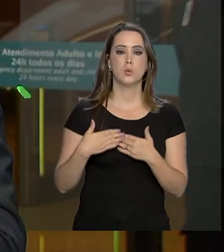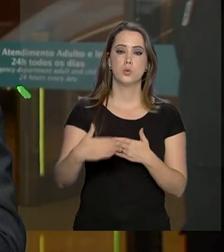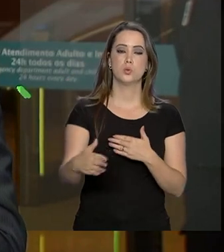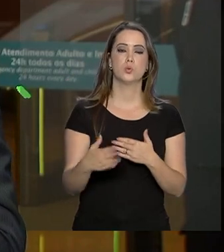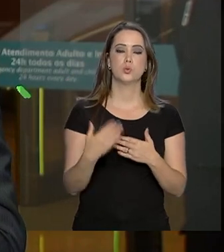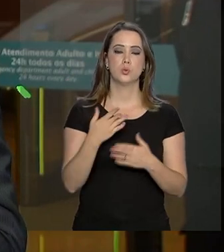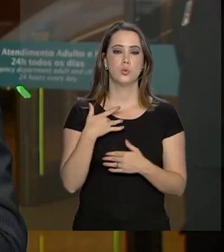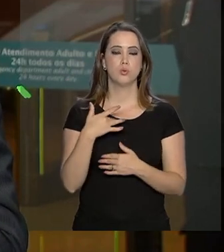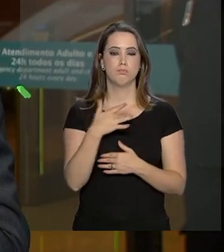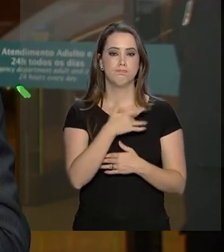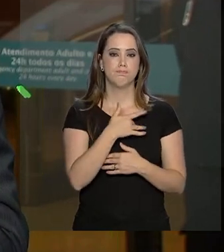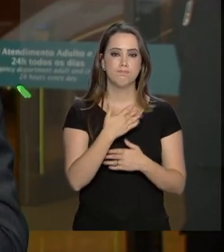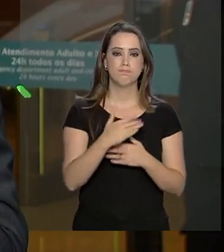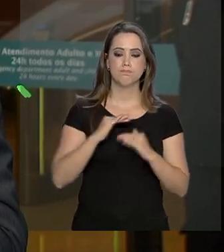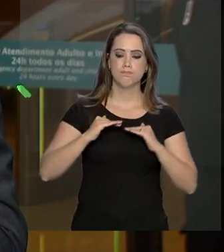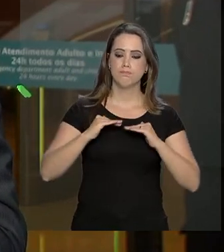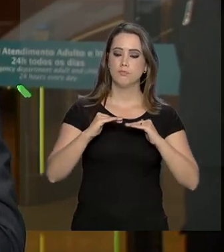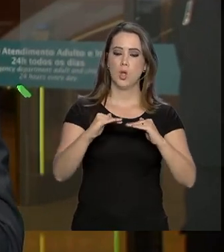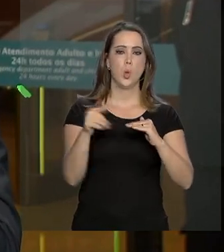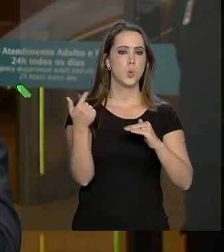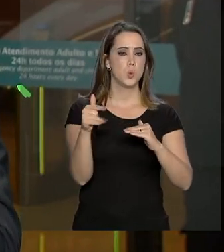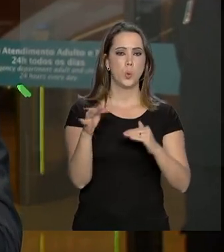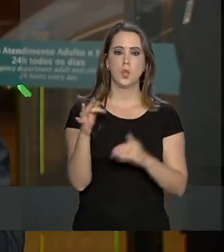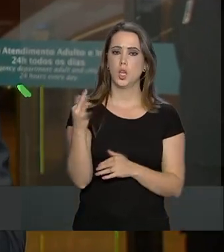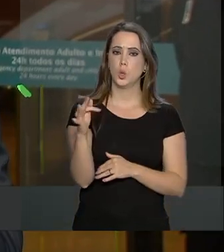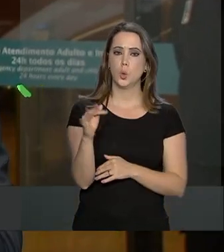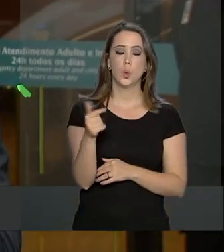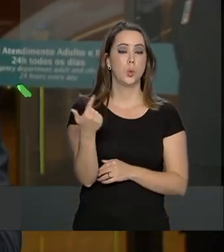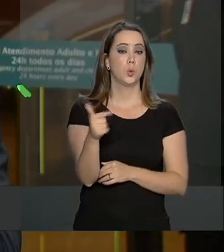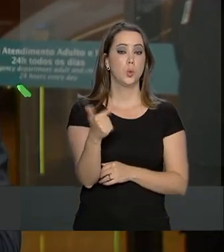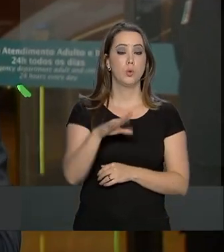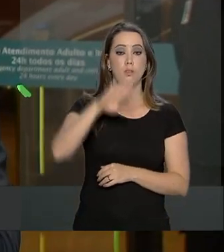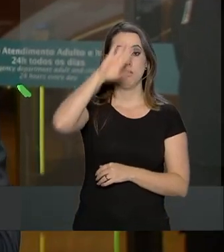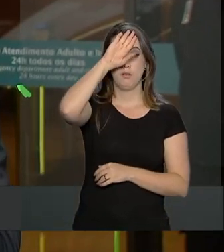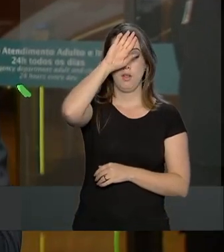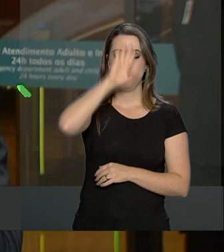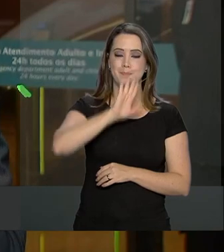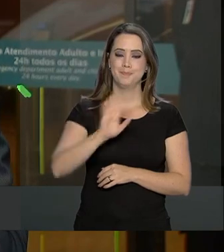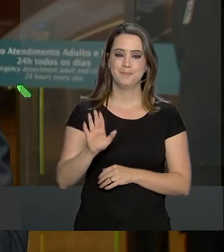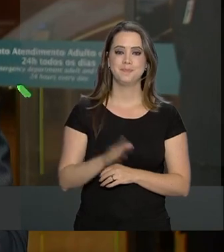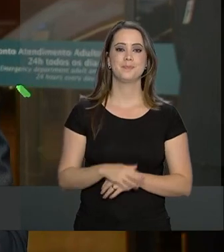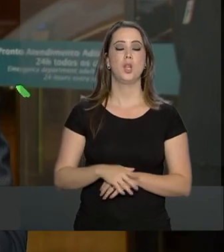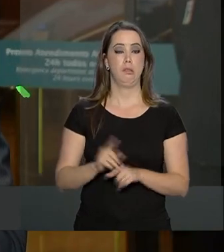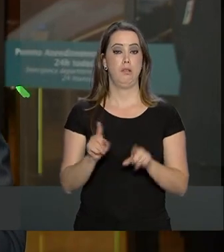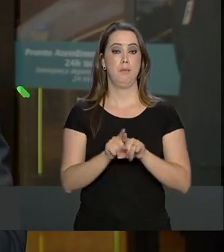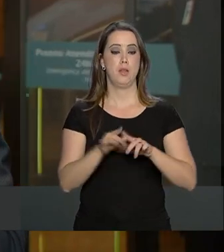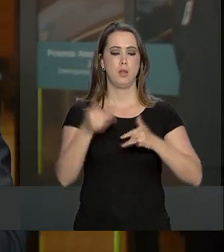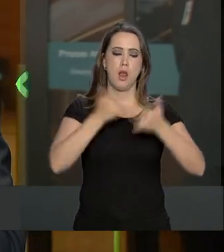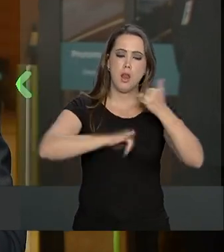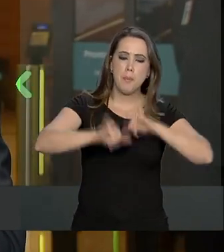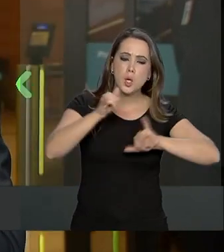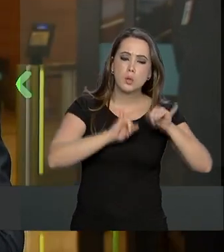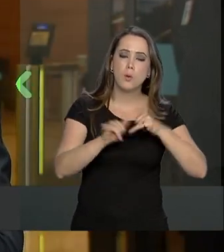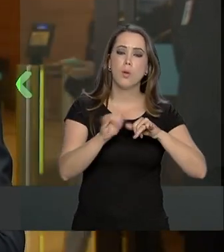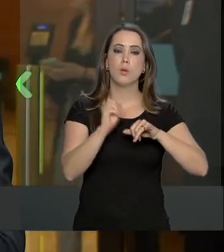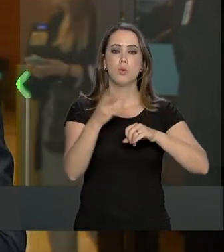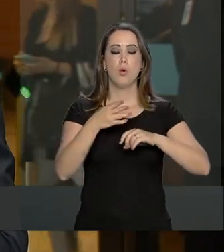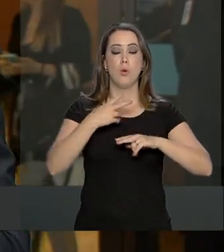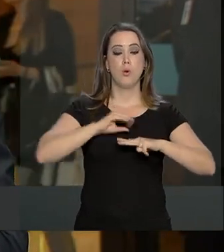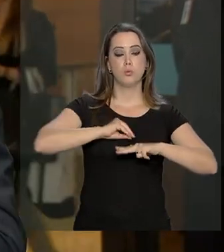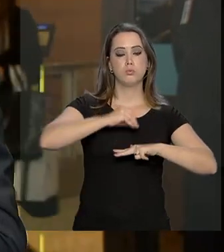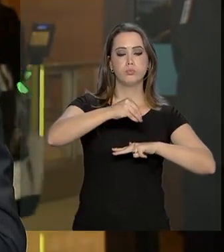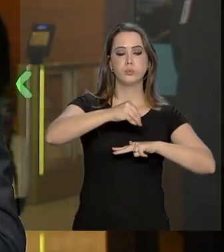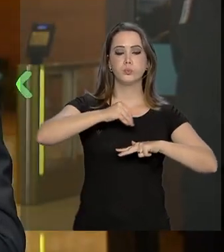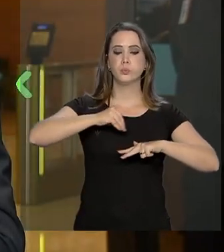com um quadro clínico estável, sem dor ou febre. Os exames de laboratório e de imagem também apresentaram melhores resultados.